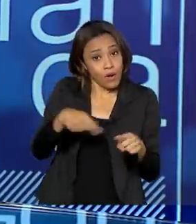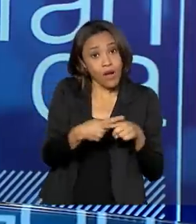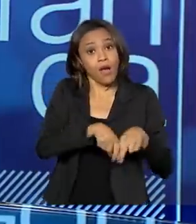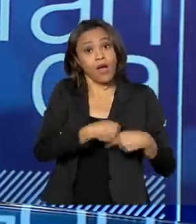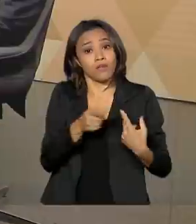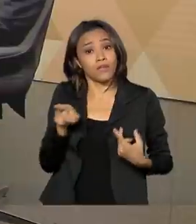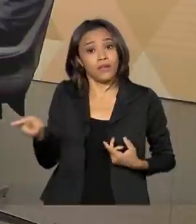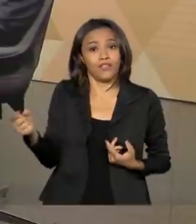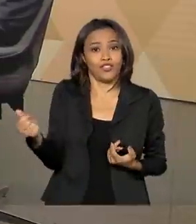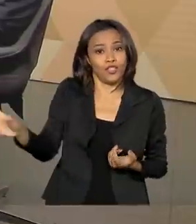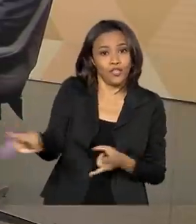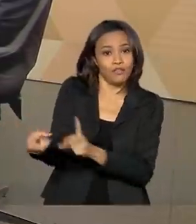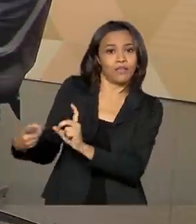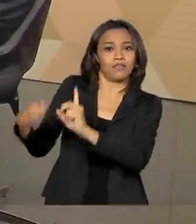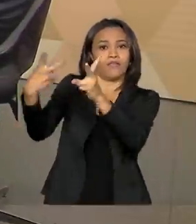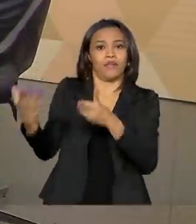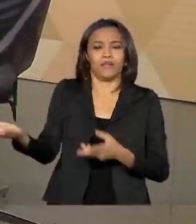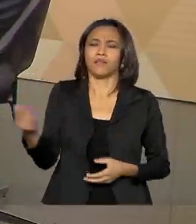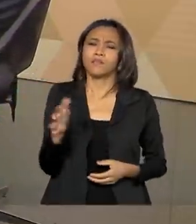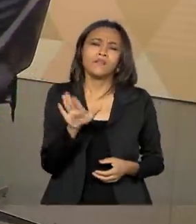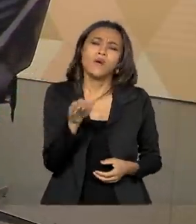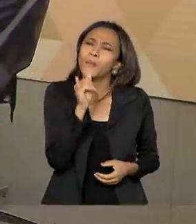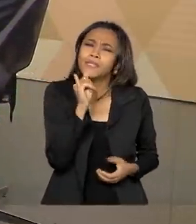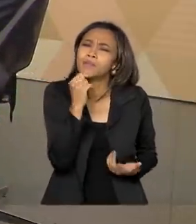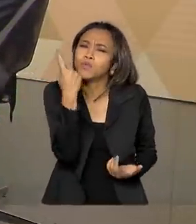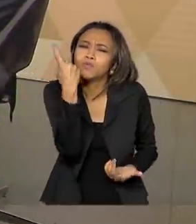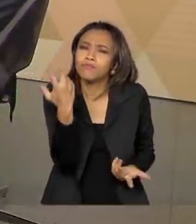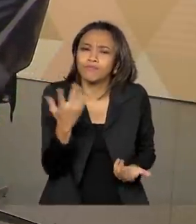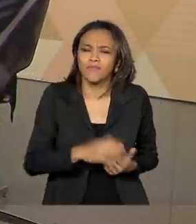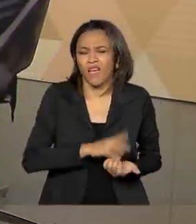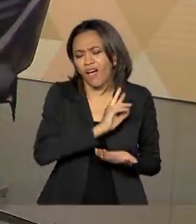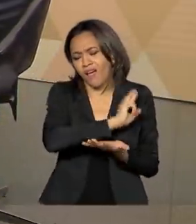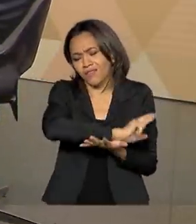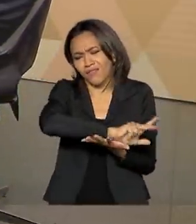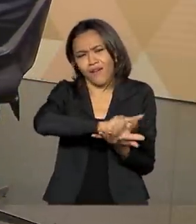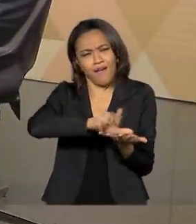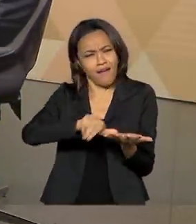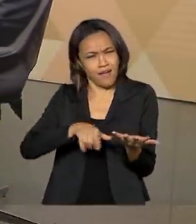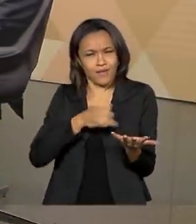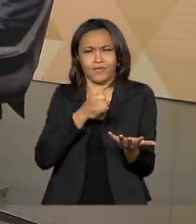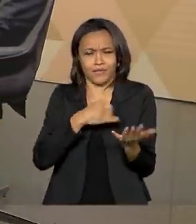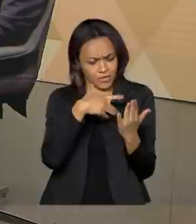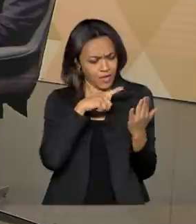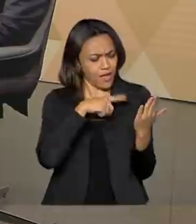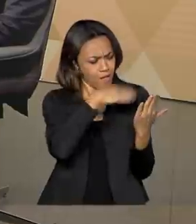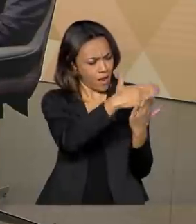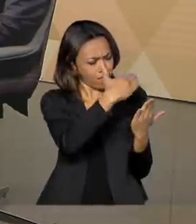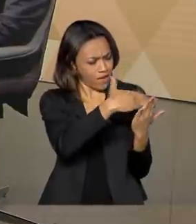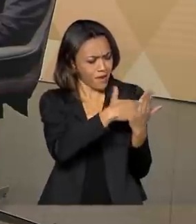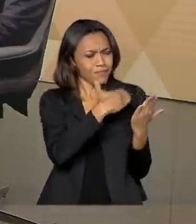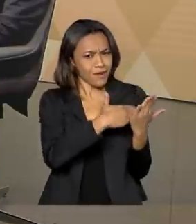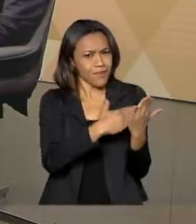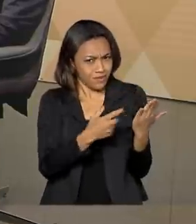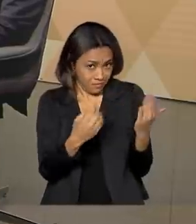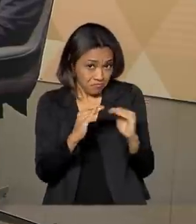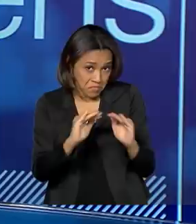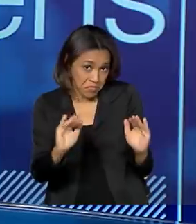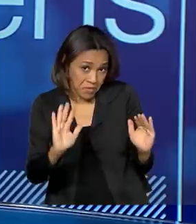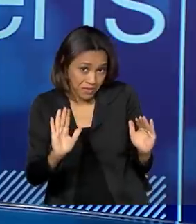recursos. O senhor poderia exemplificar algum? São vários projetos. Até tem uma lista aqui, se me permitir, eu vou